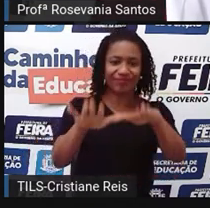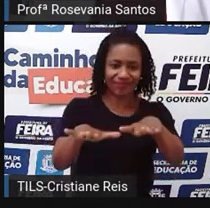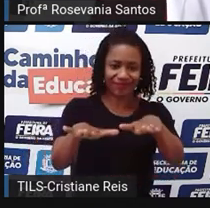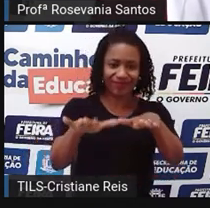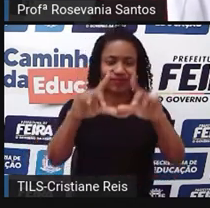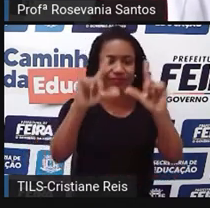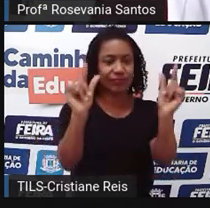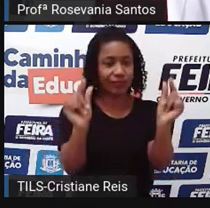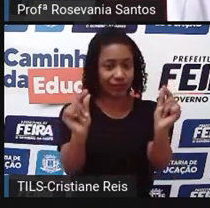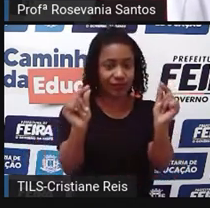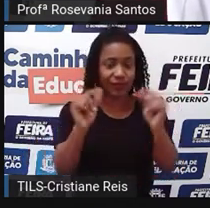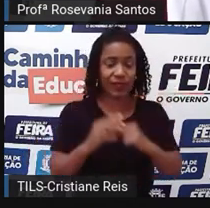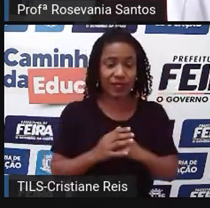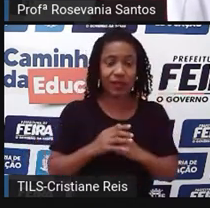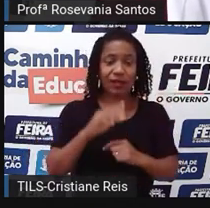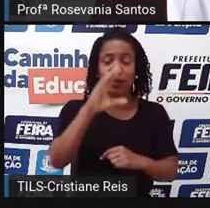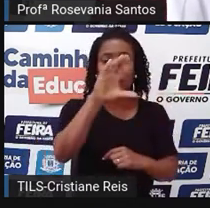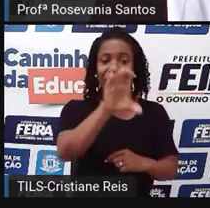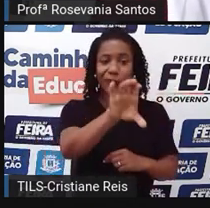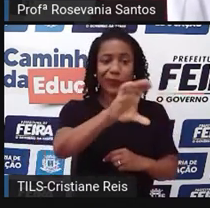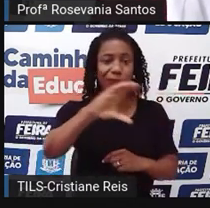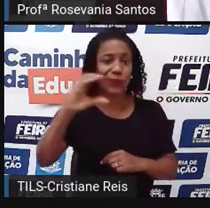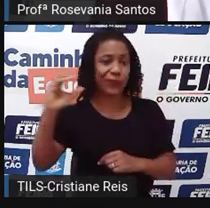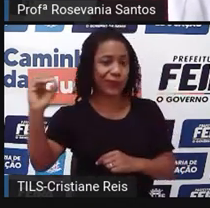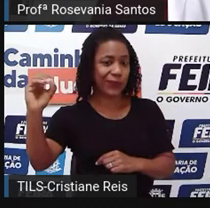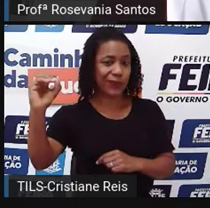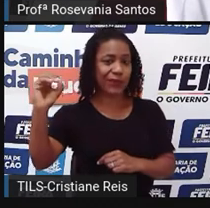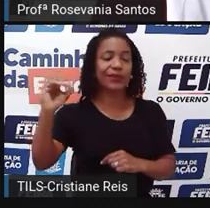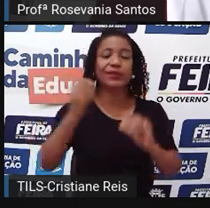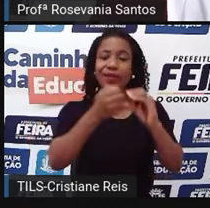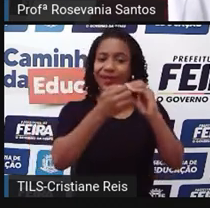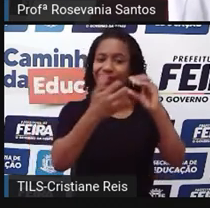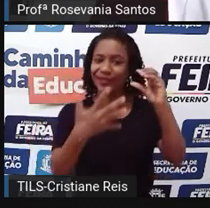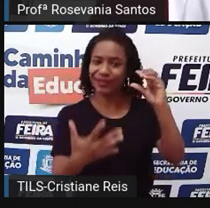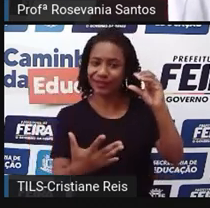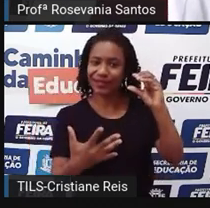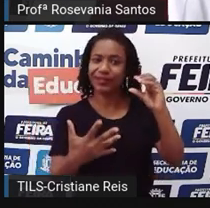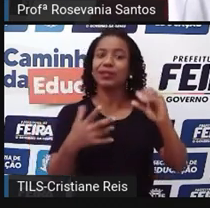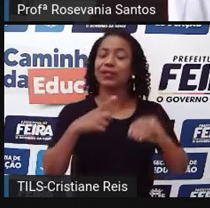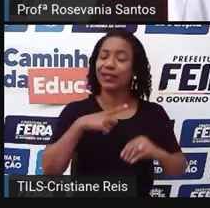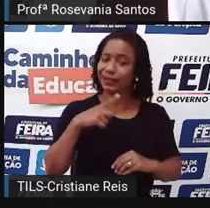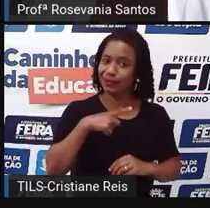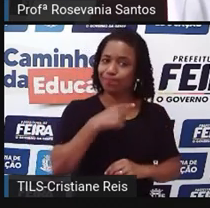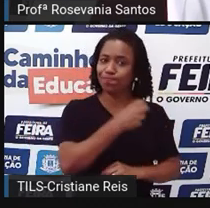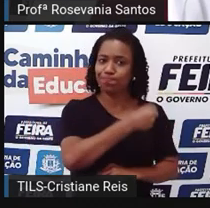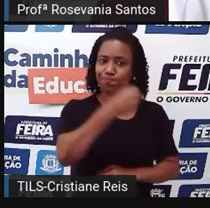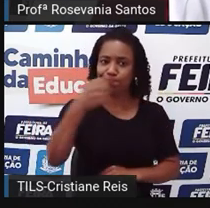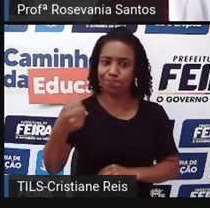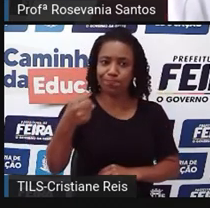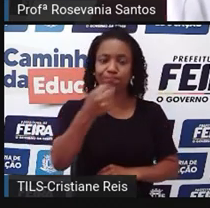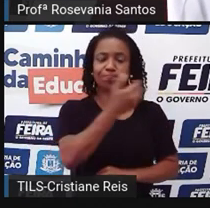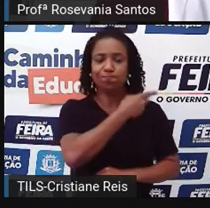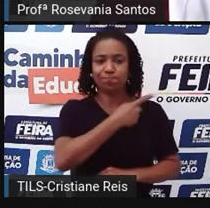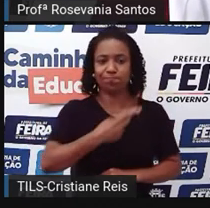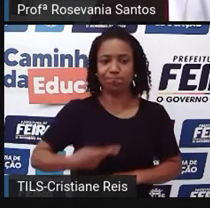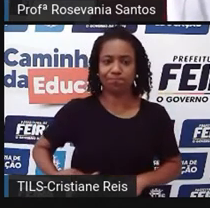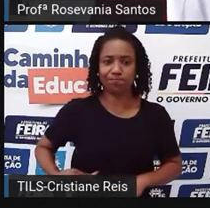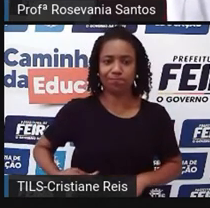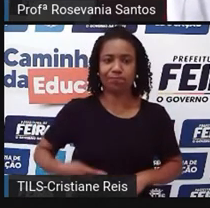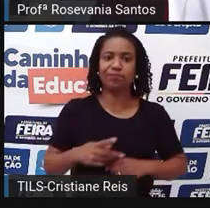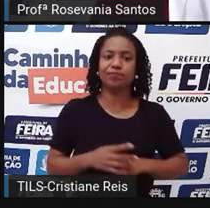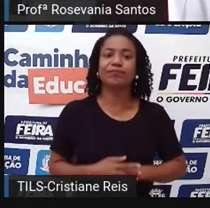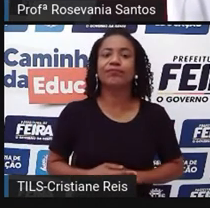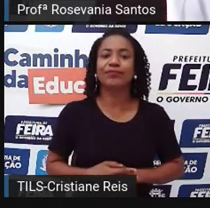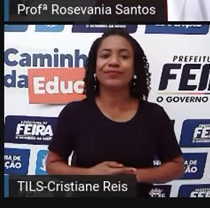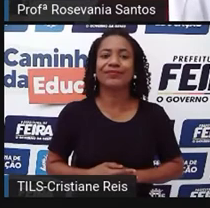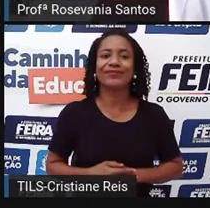Então, a região centro-oeste, ela tem essa característica de abrigar o poder político. Bom, então,